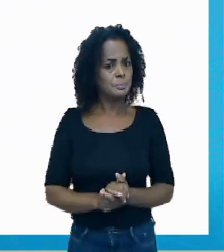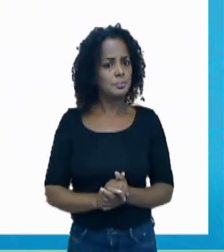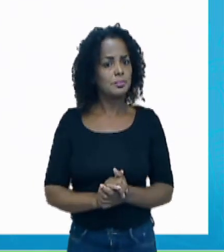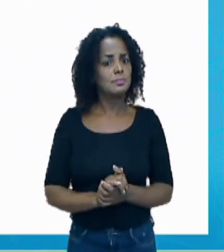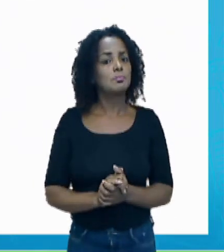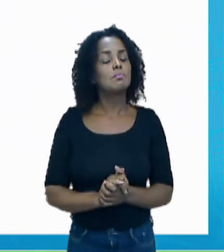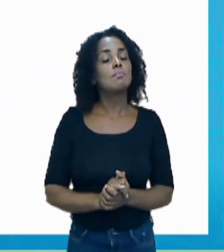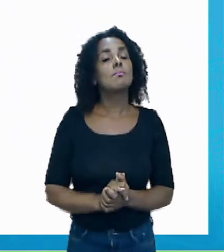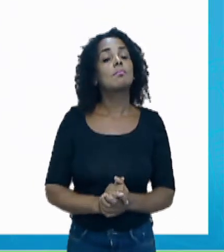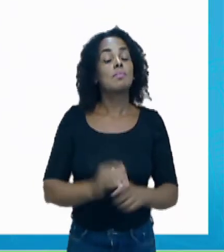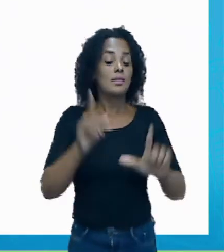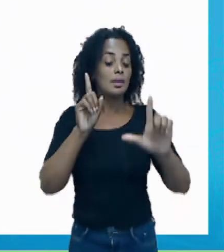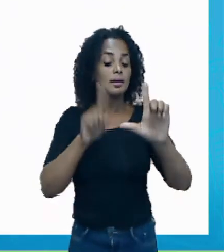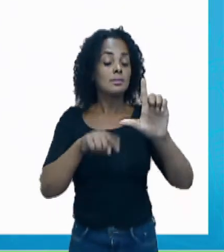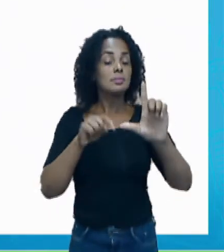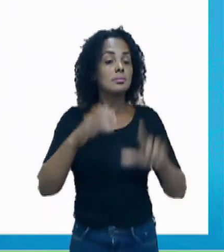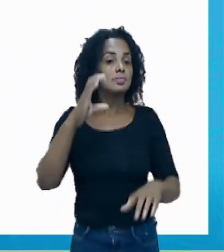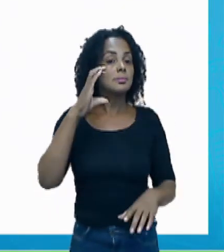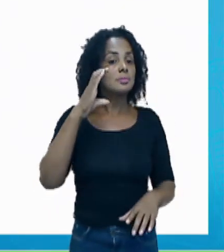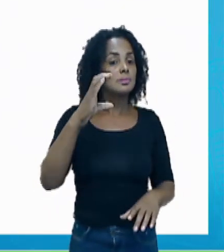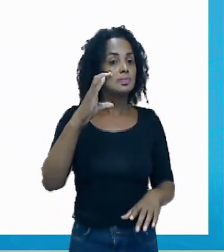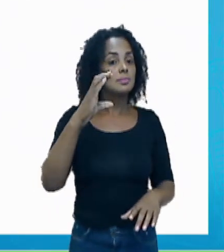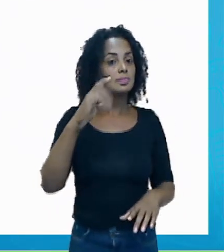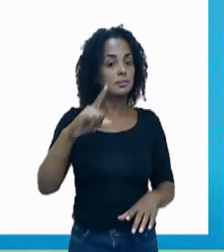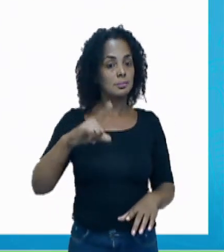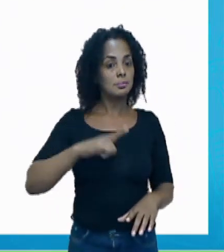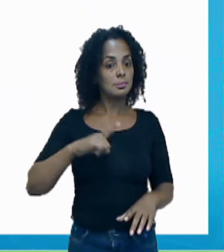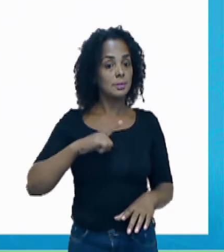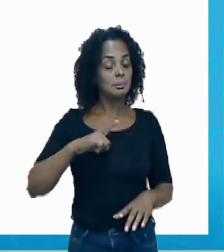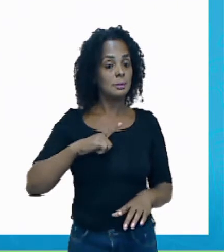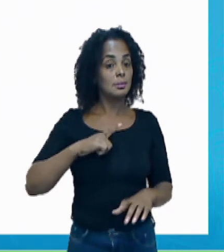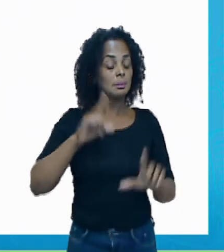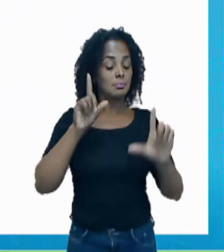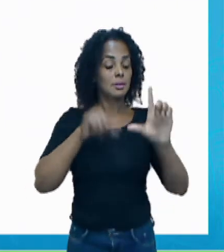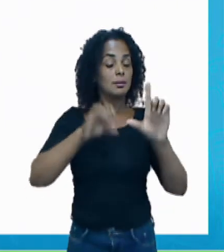Letra C. Temos a letra J.